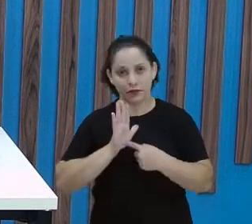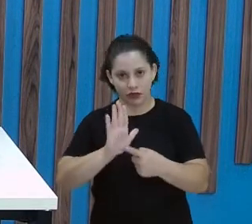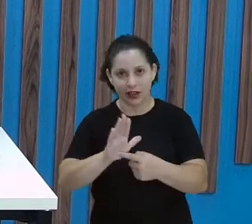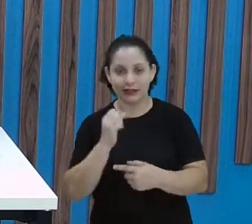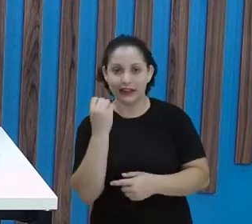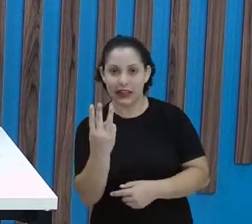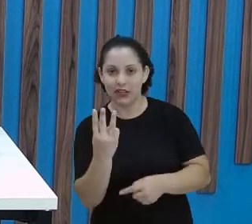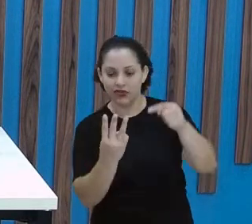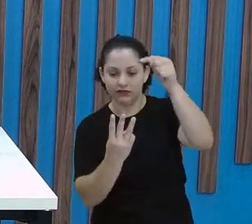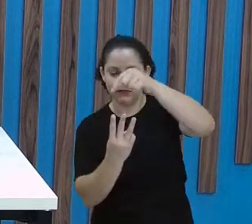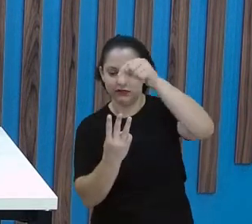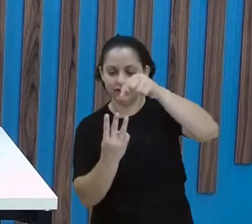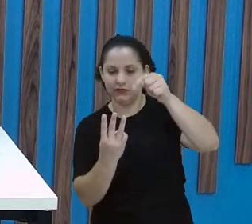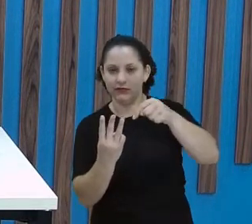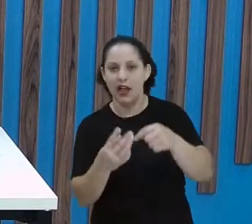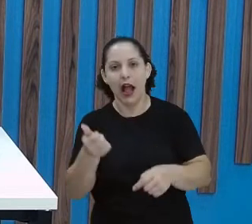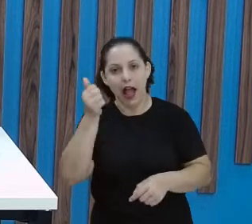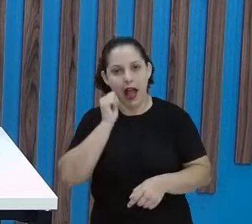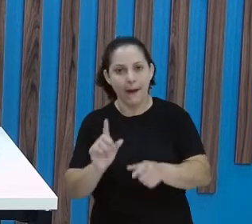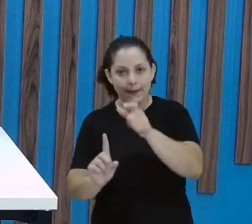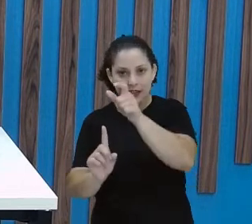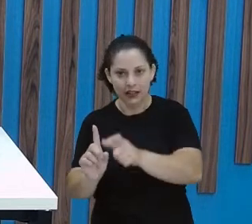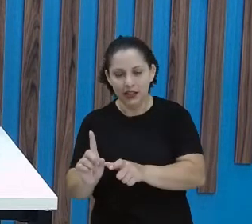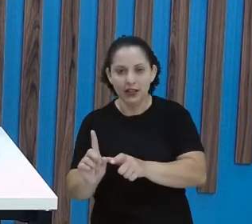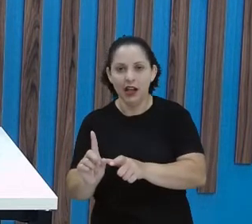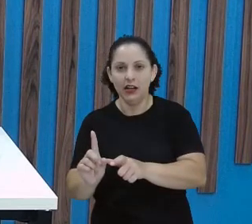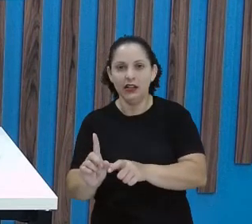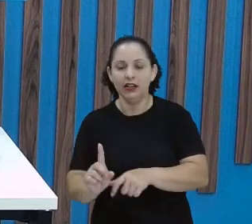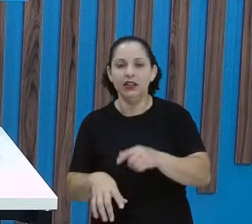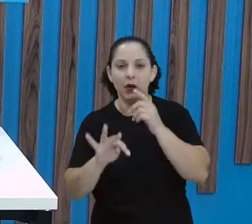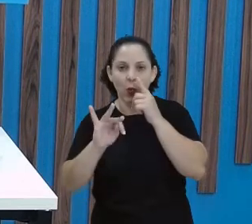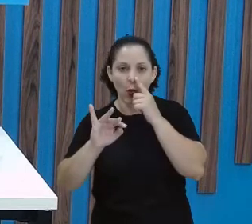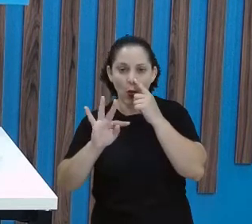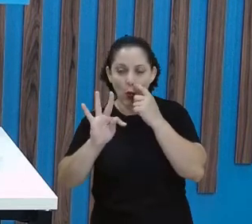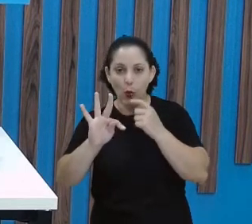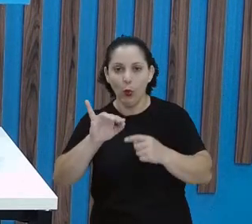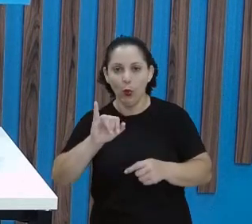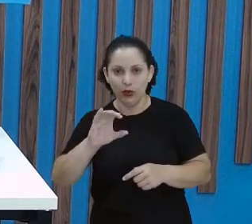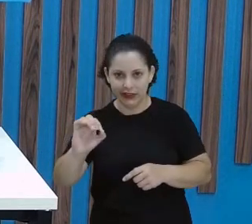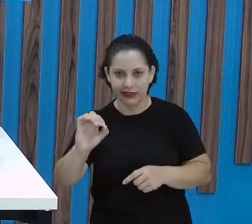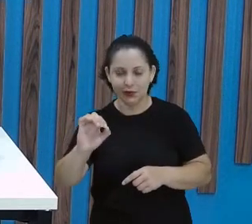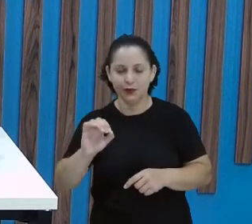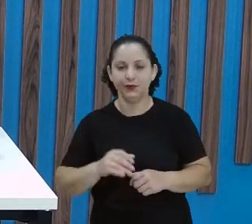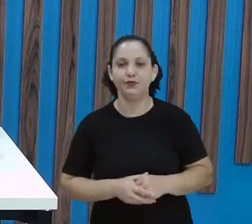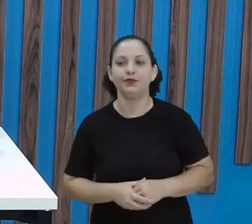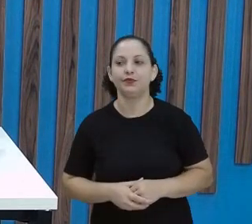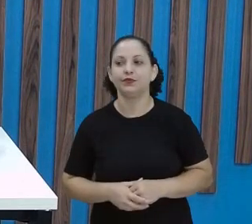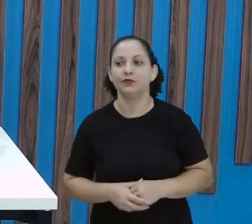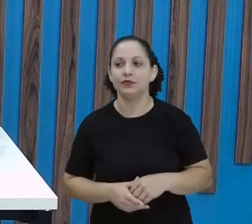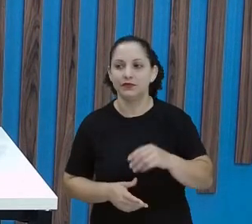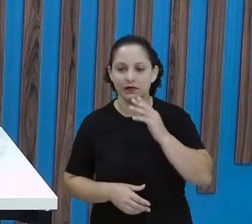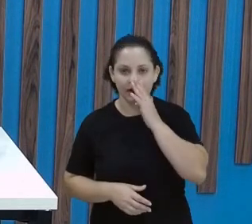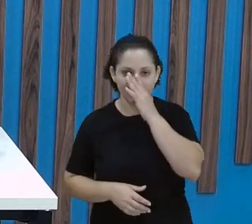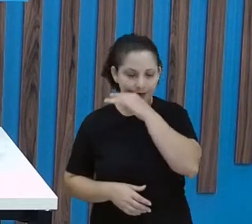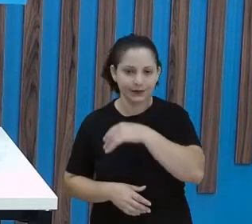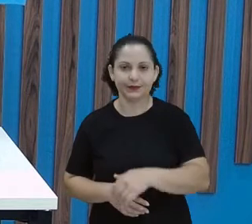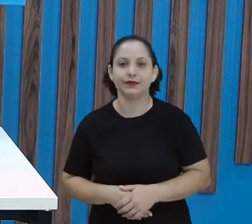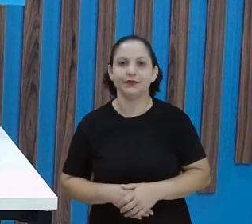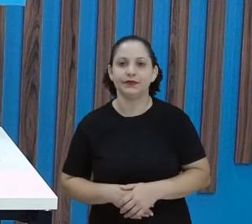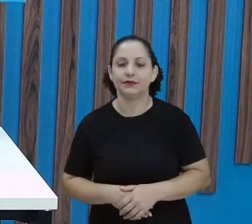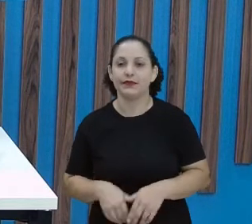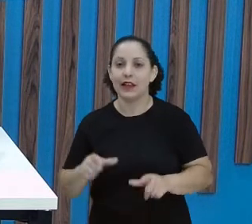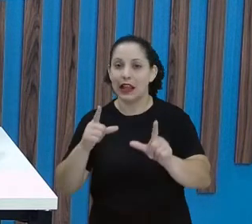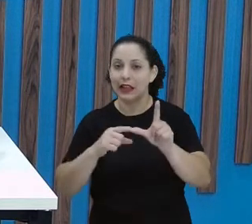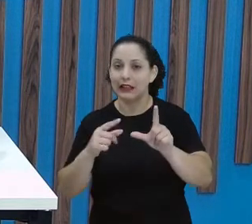vivia. Quer dizer, Dorothy, o tio. Como é que era o nome do tio? Começa com... H.